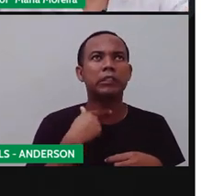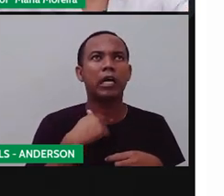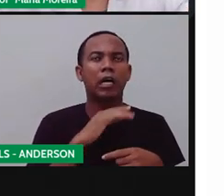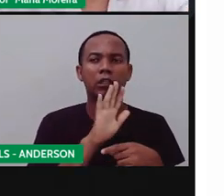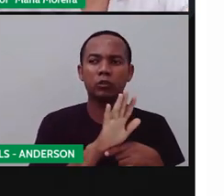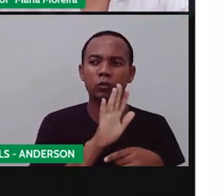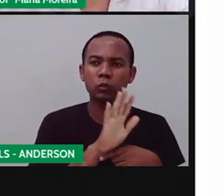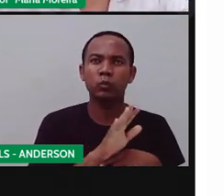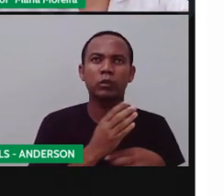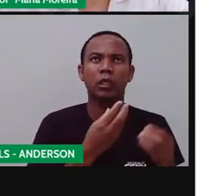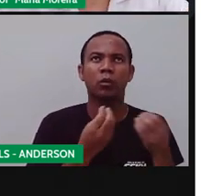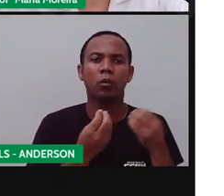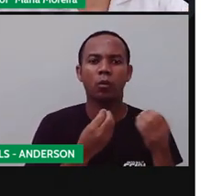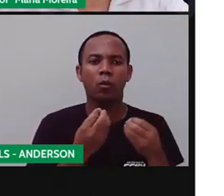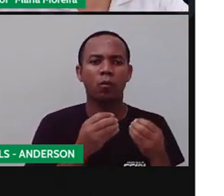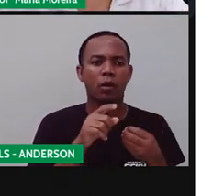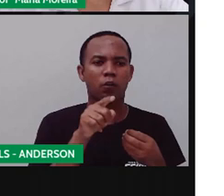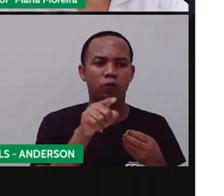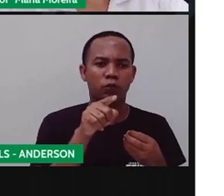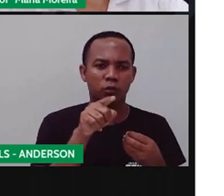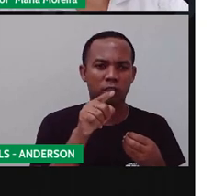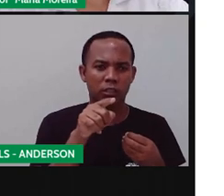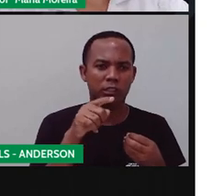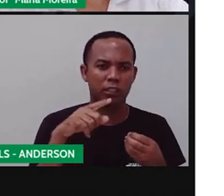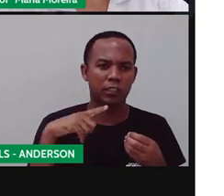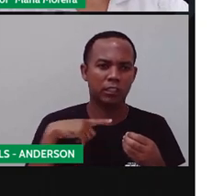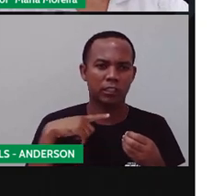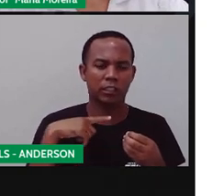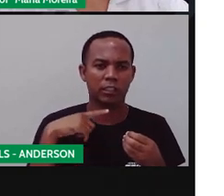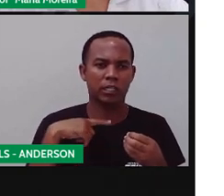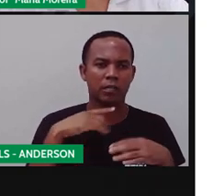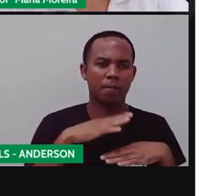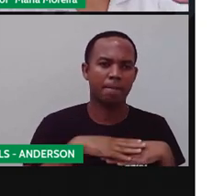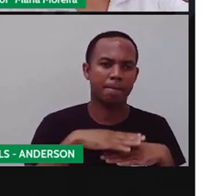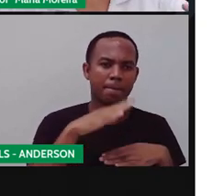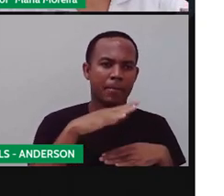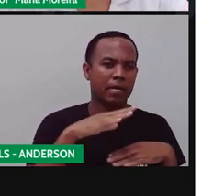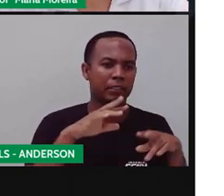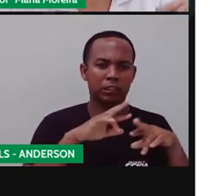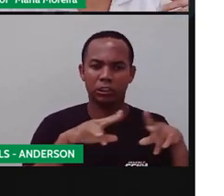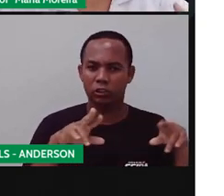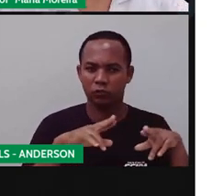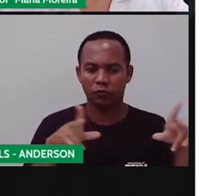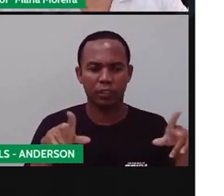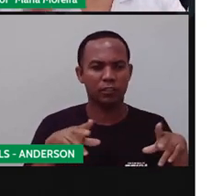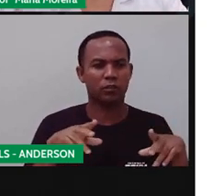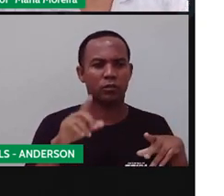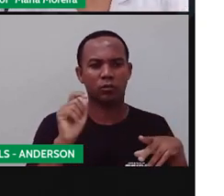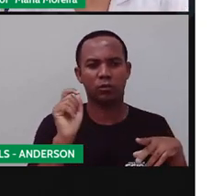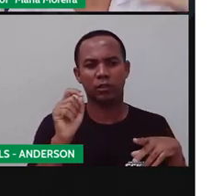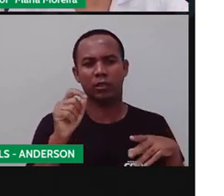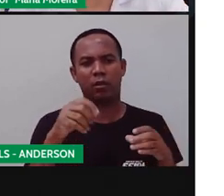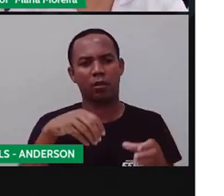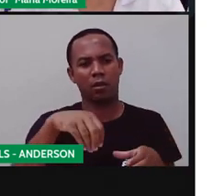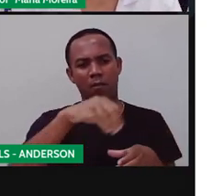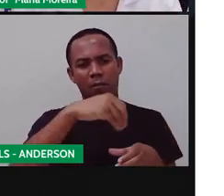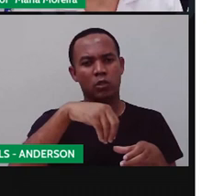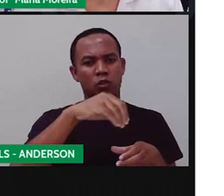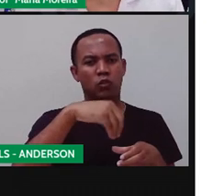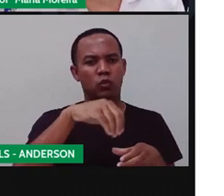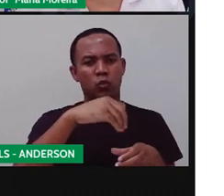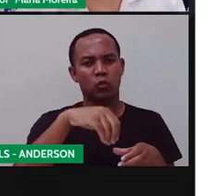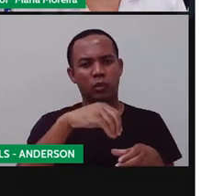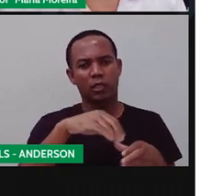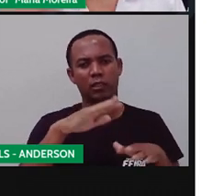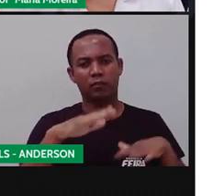Ah, se você tem mais receitas, tem várias receitas aí com chá, que você mistura chá de pitanga, baixa